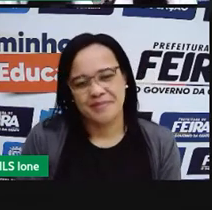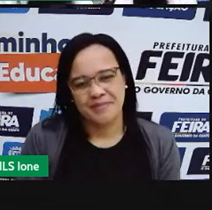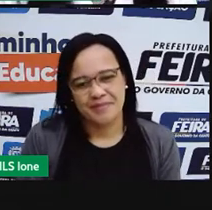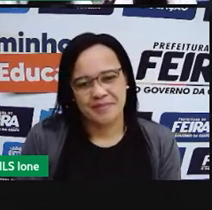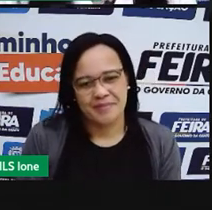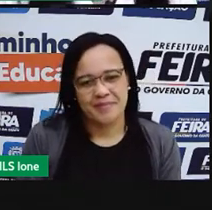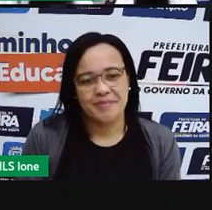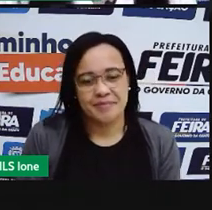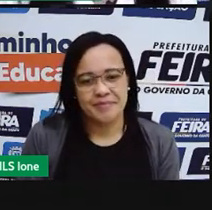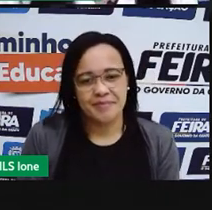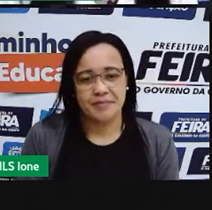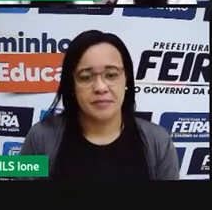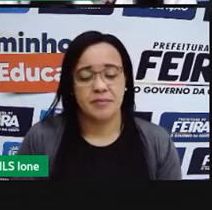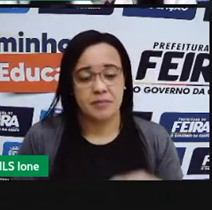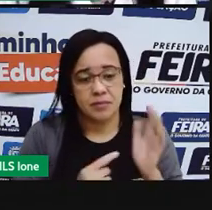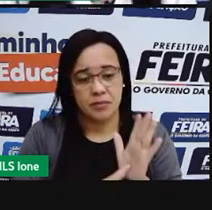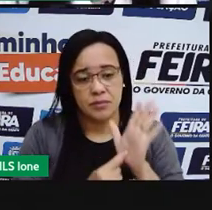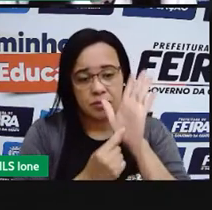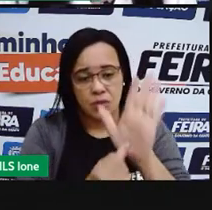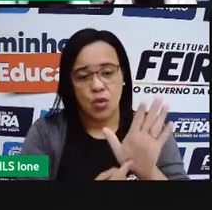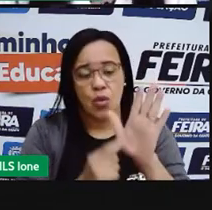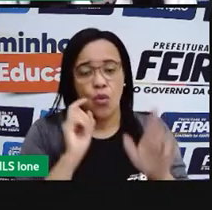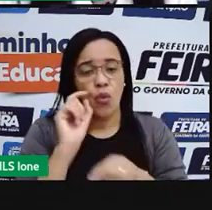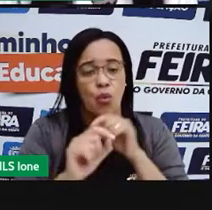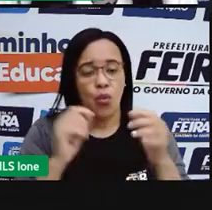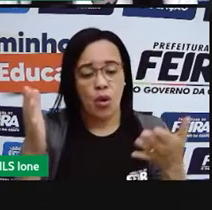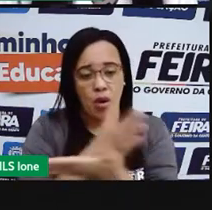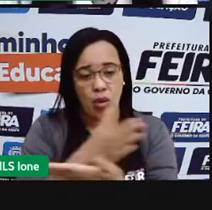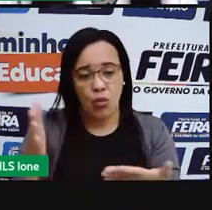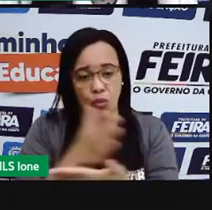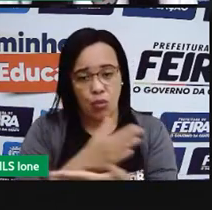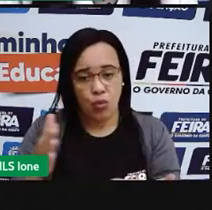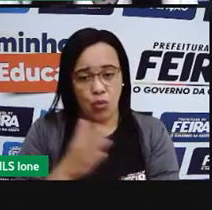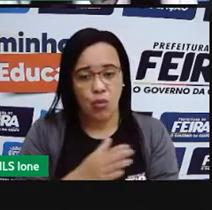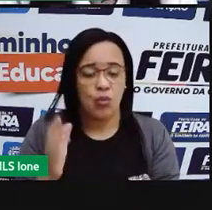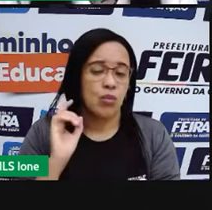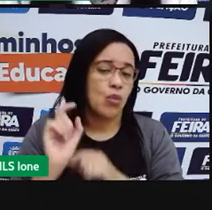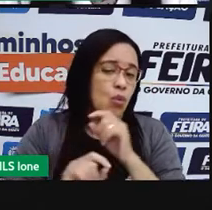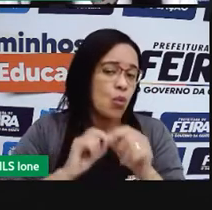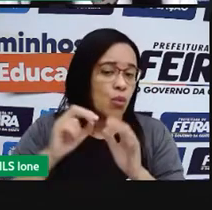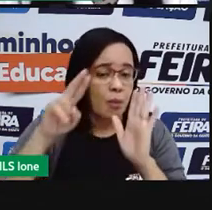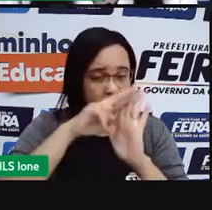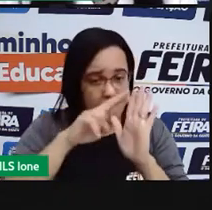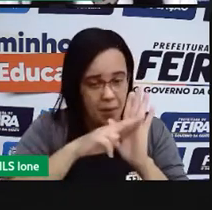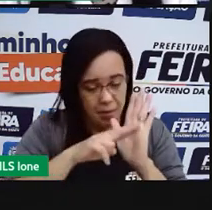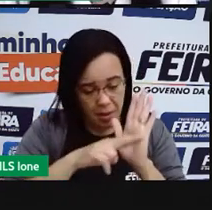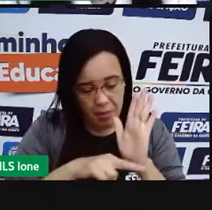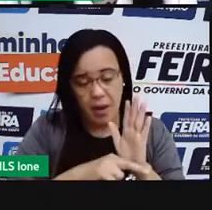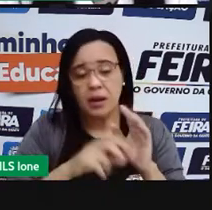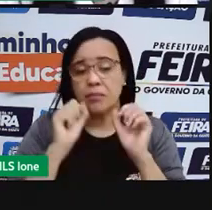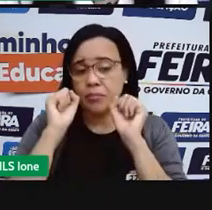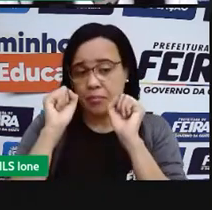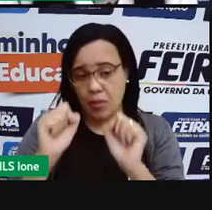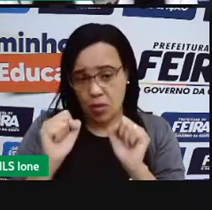Eu vou mostrar agora algumas algumas algumas coisas que a pode dar para